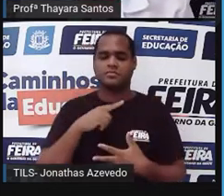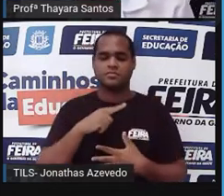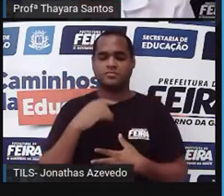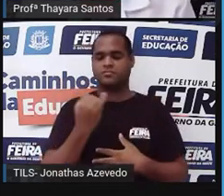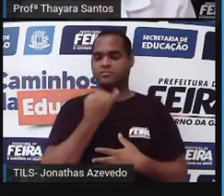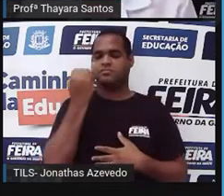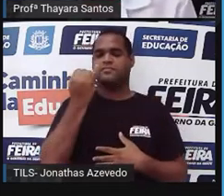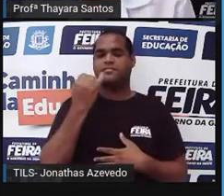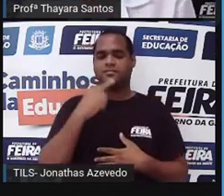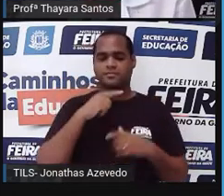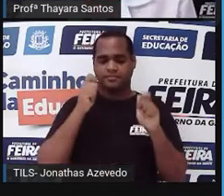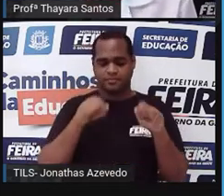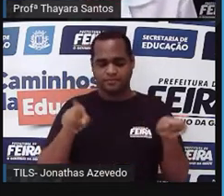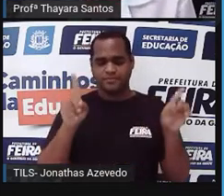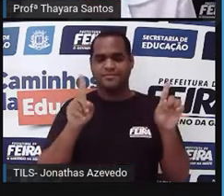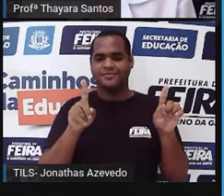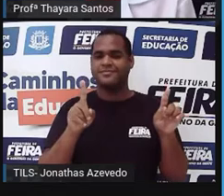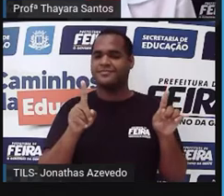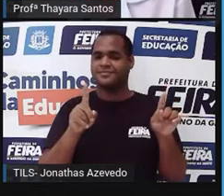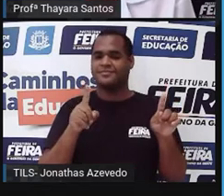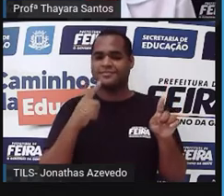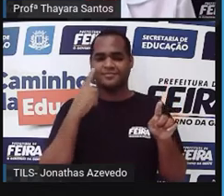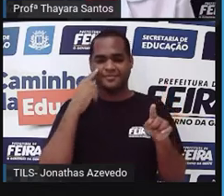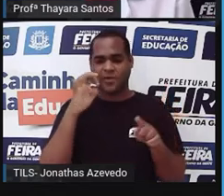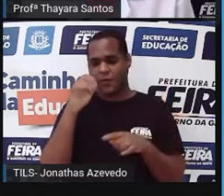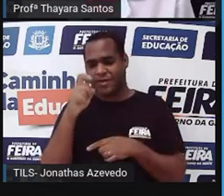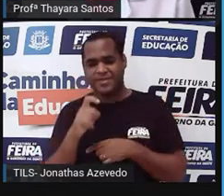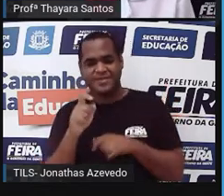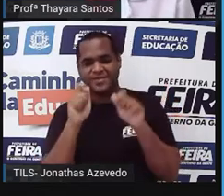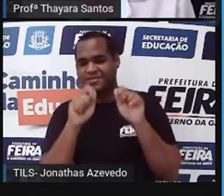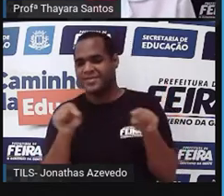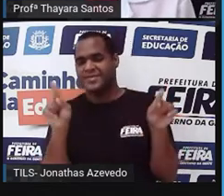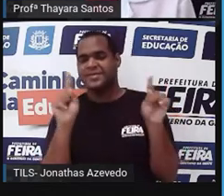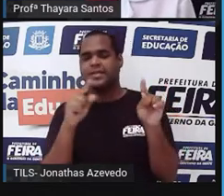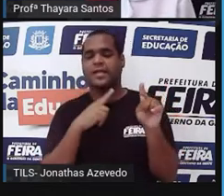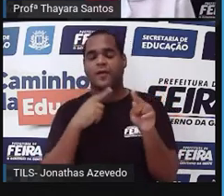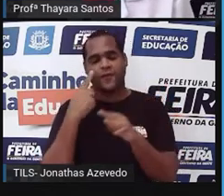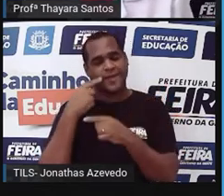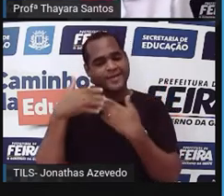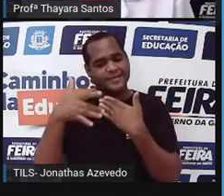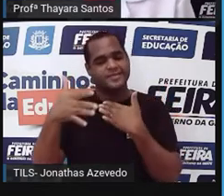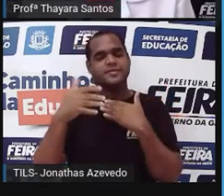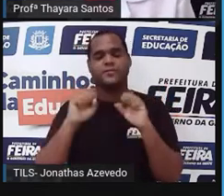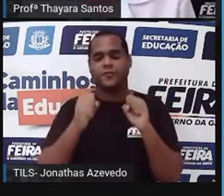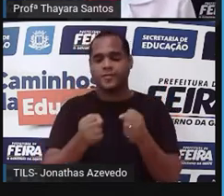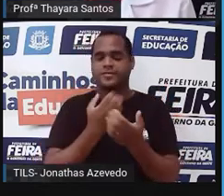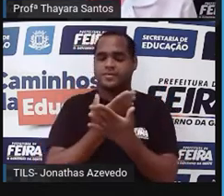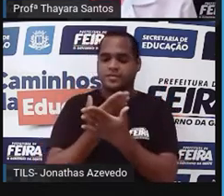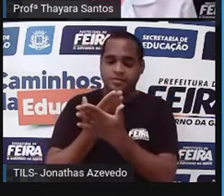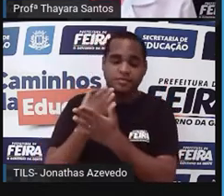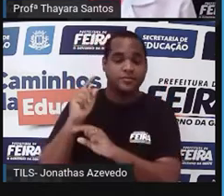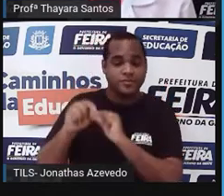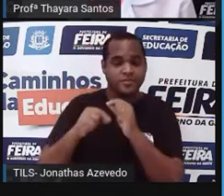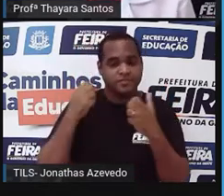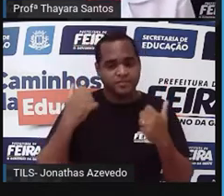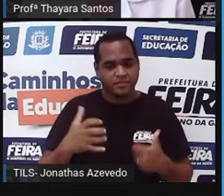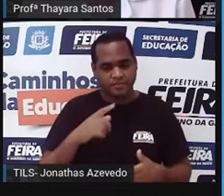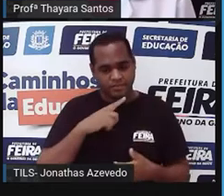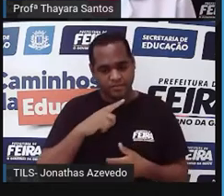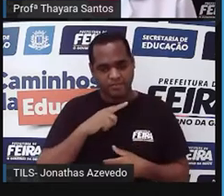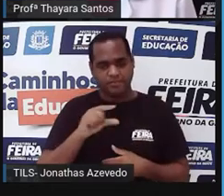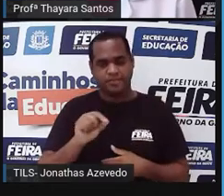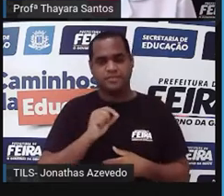que as plantas não precisam de forma nenhuma do oxigênio. A gente vai ver aí, estudando um pouquinho mais a fundo, que elas também utilizam esse